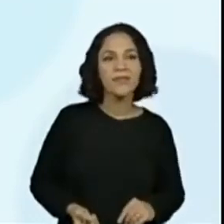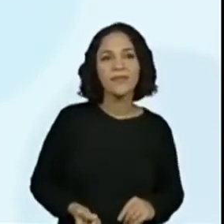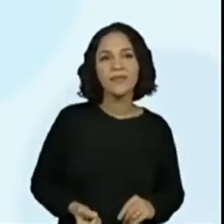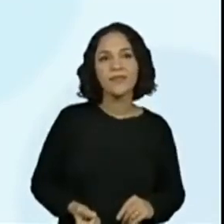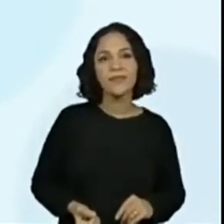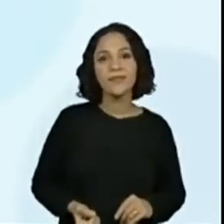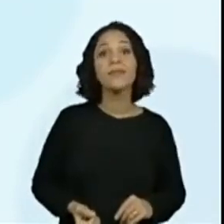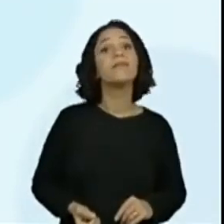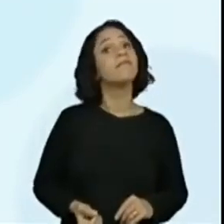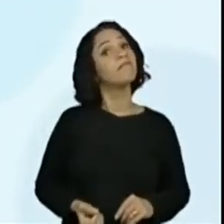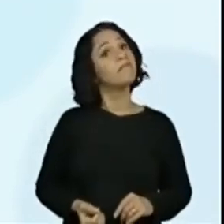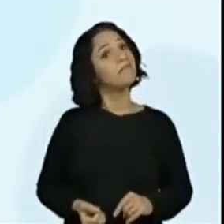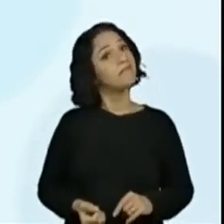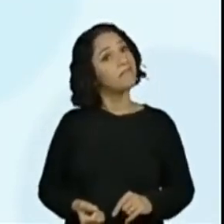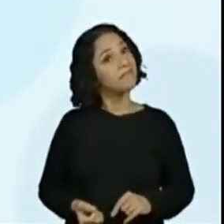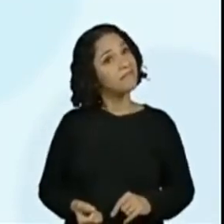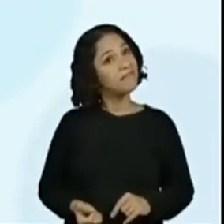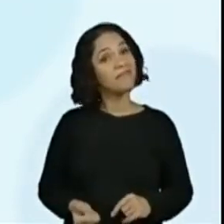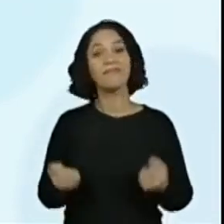Olha só, que está escrito.